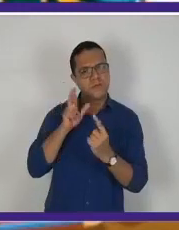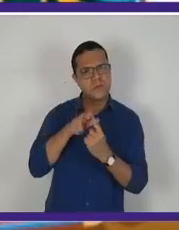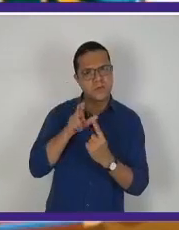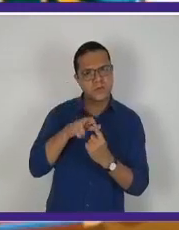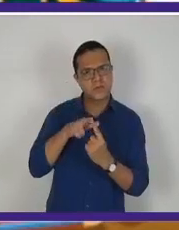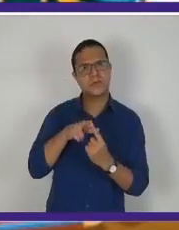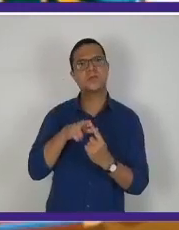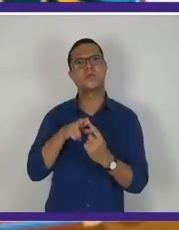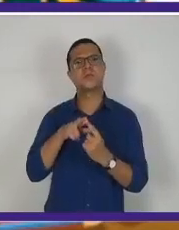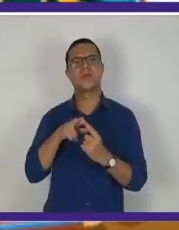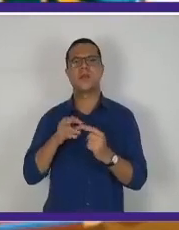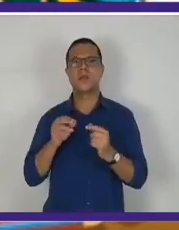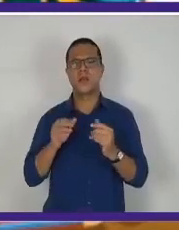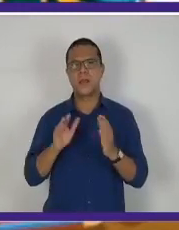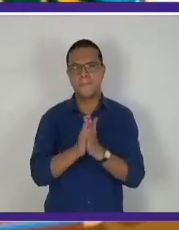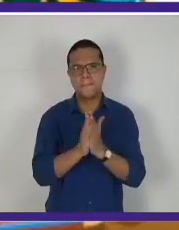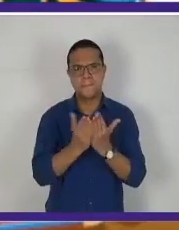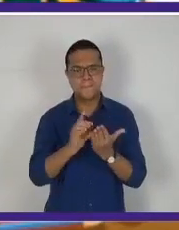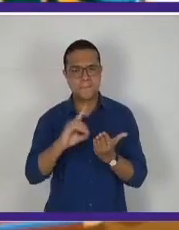bíblica.